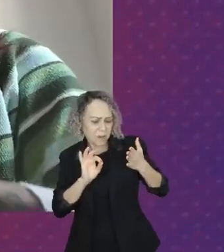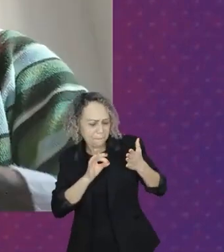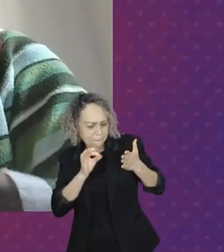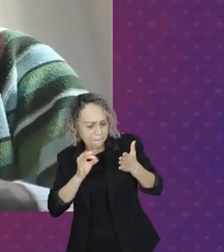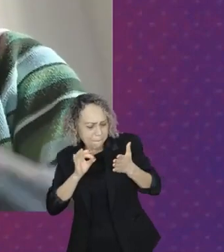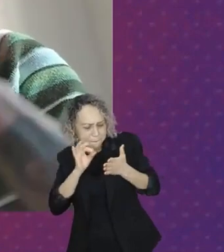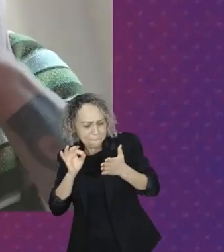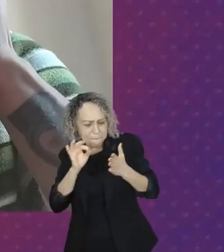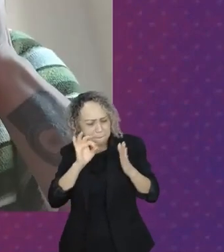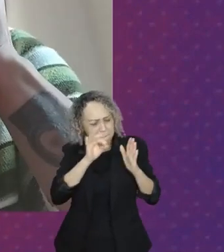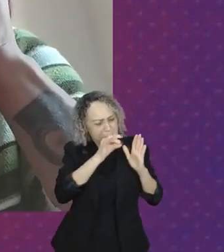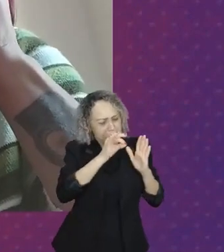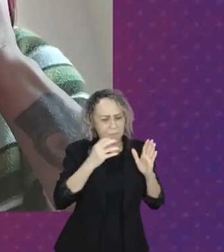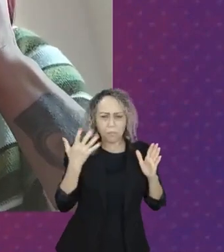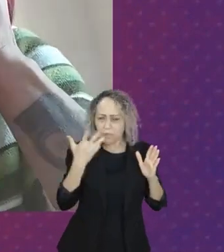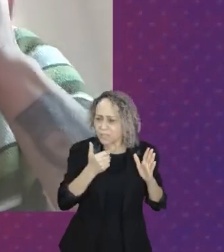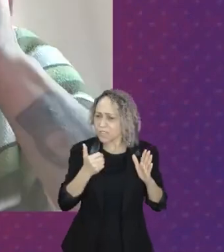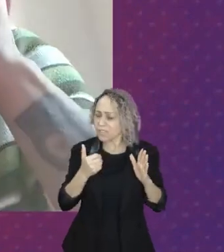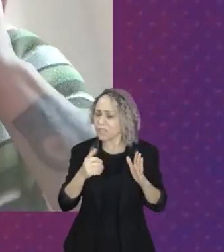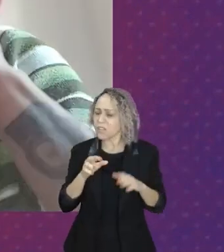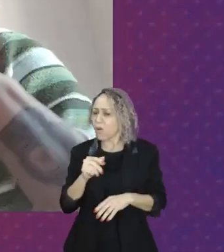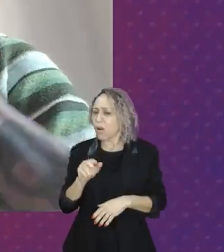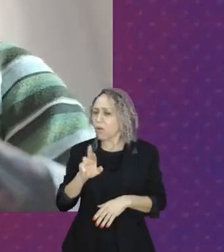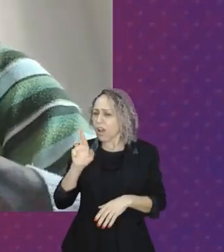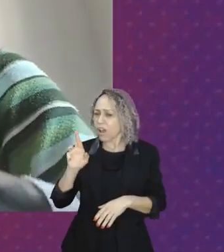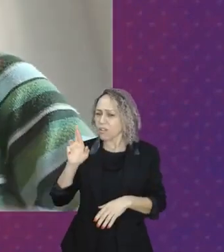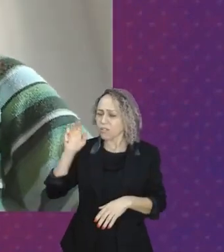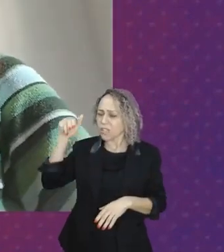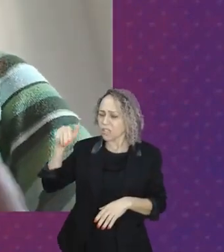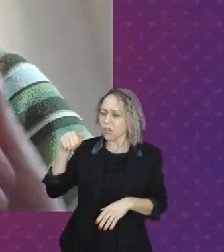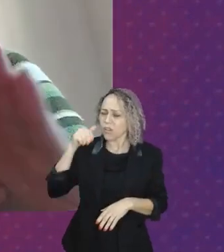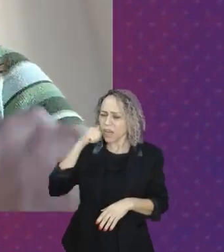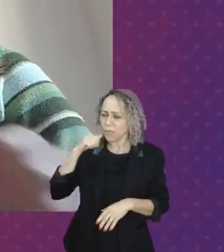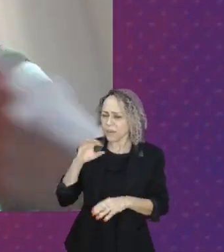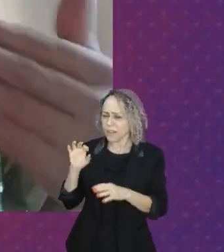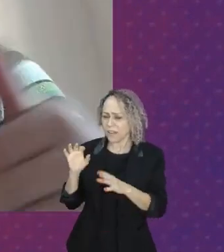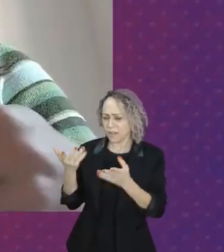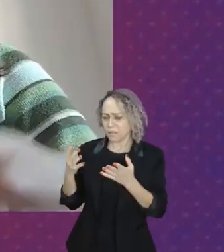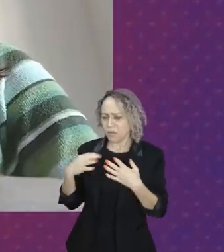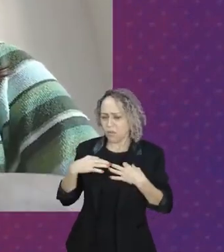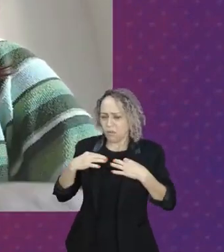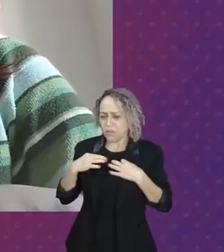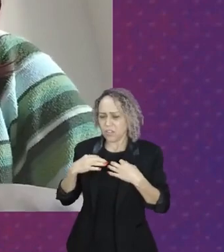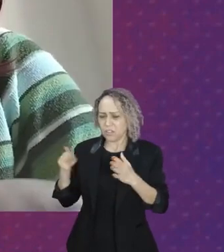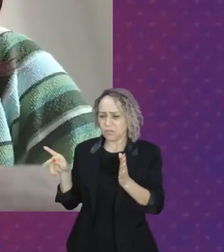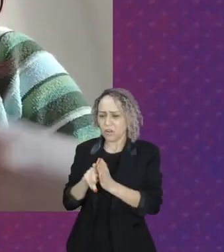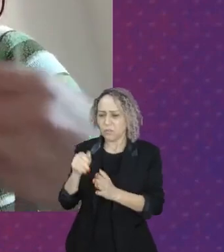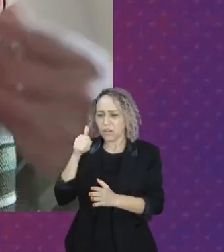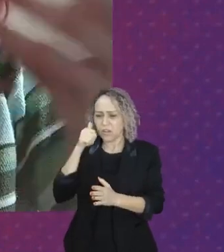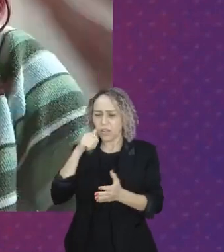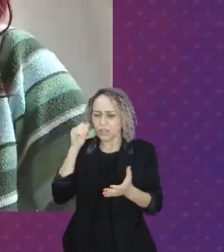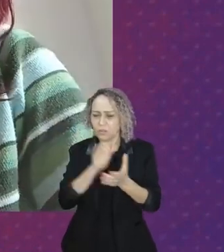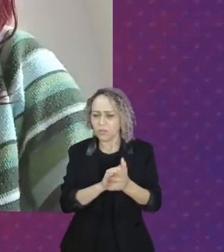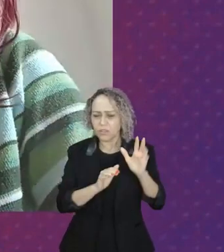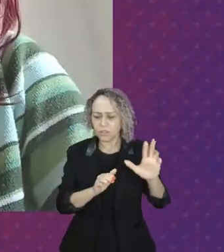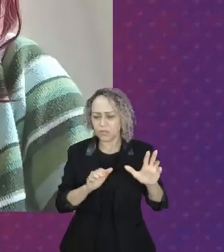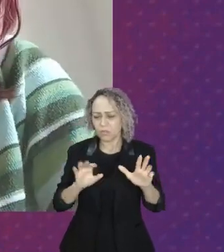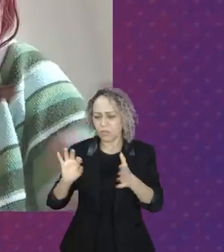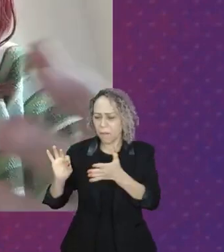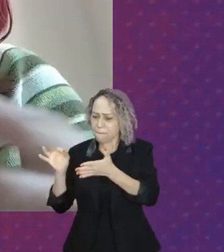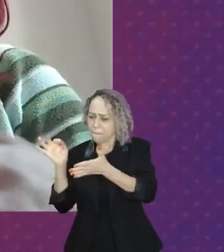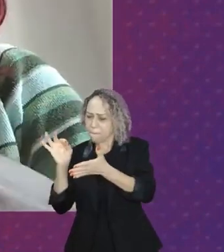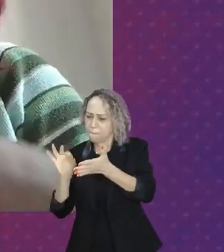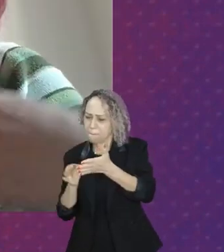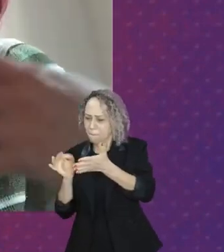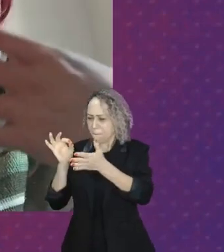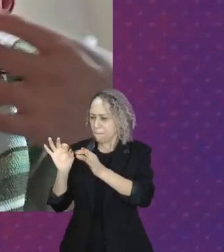Existem muitas mulheres artesãs que se movimentam aí dentro da economia solidária.